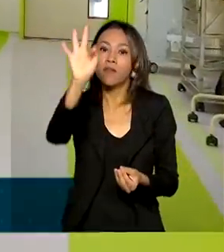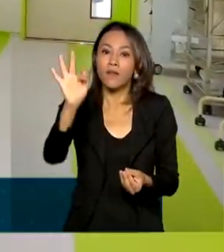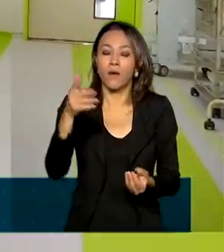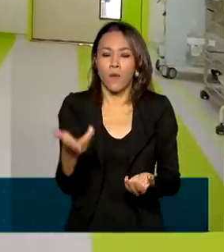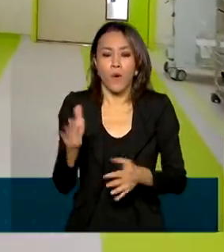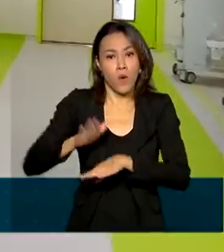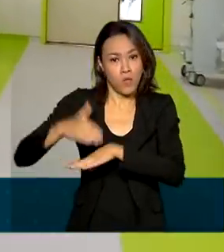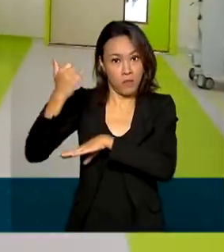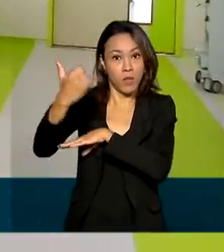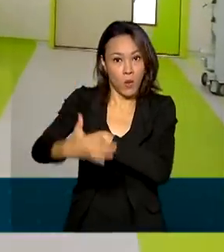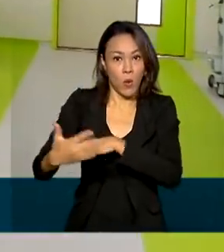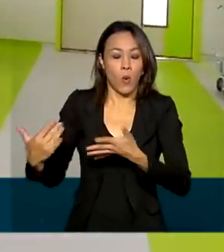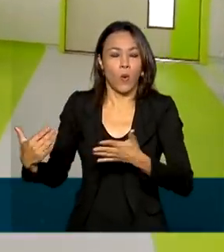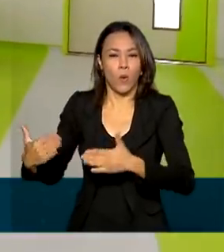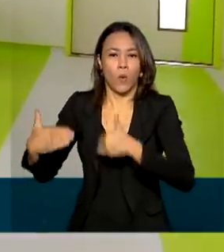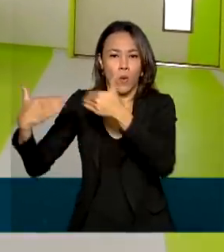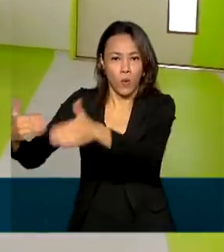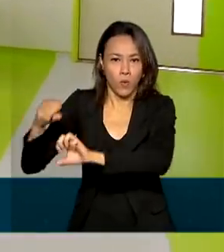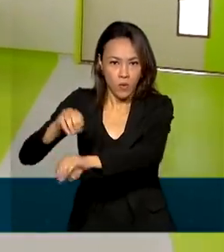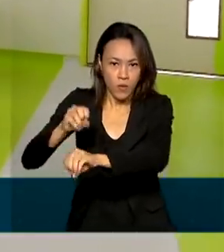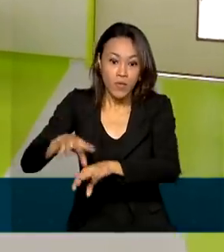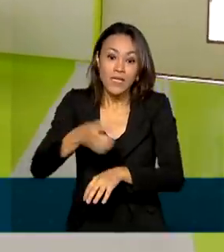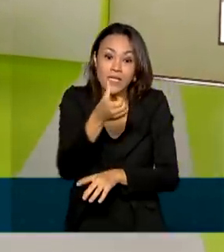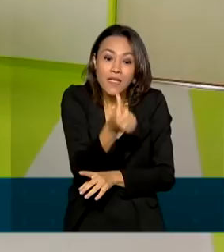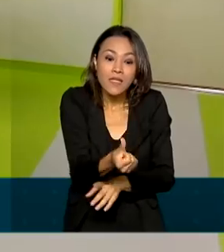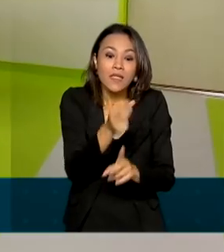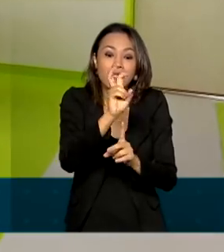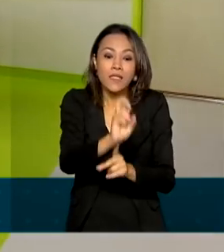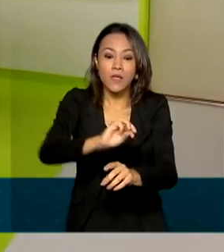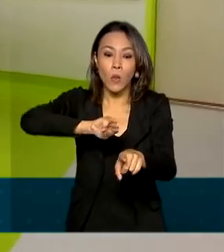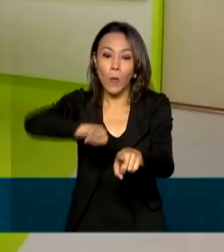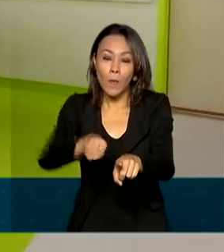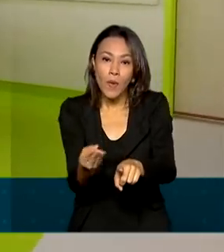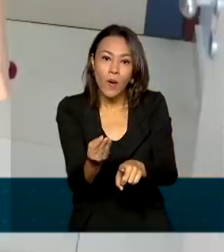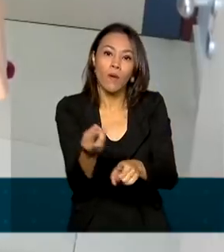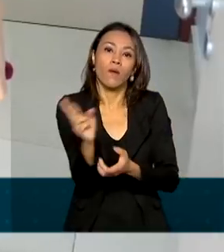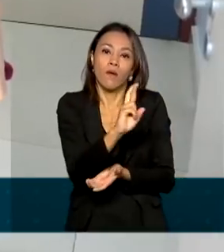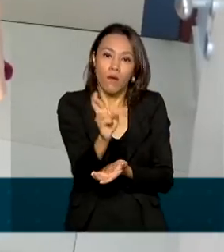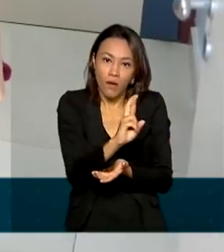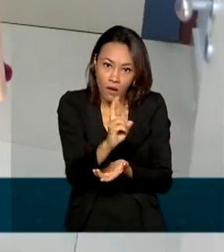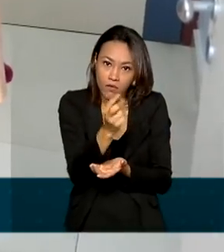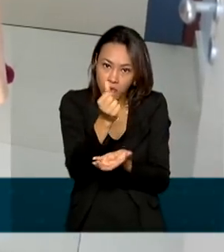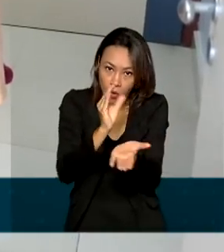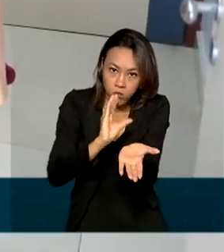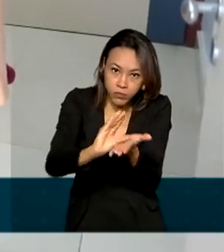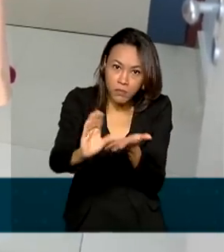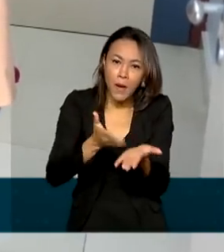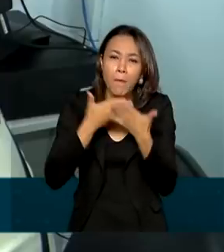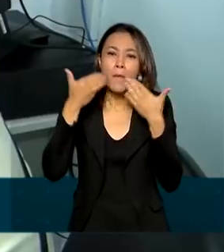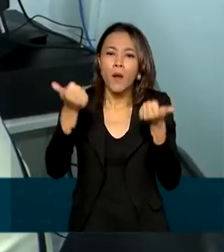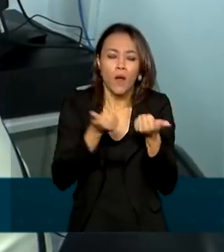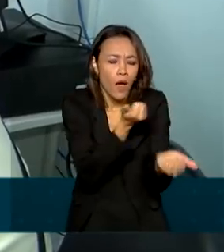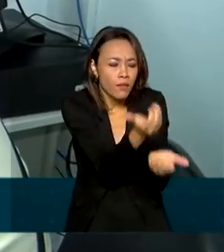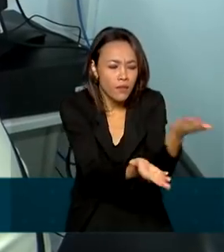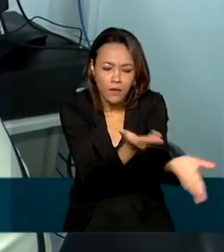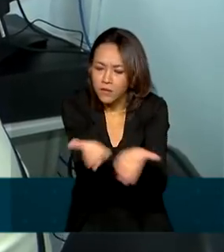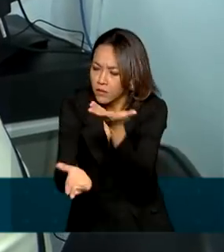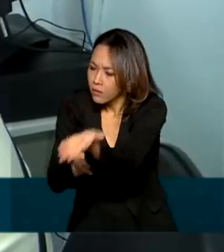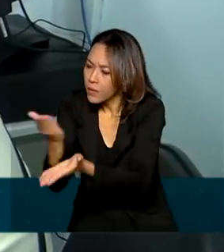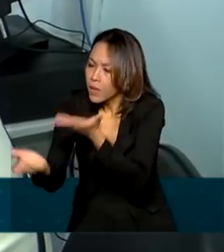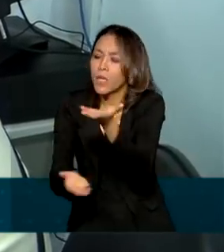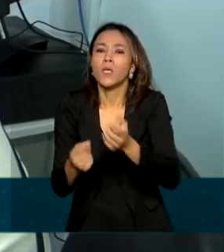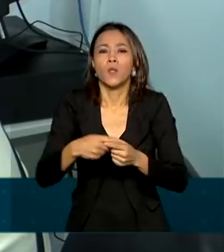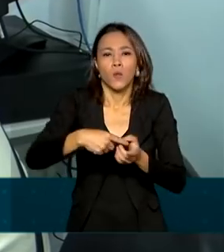o MEC, foram investidos 65 milhões de reais para melhorar o atendimento, garantir